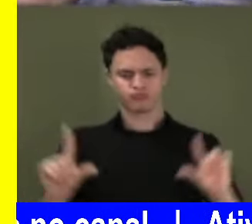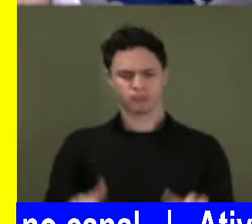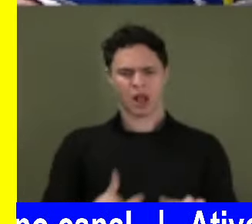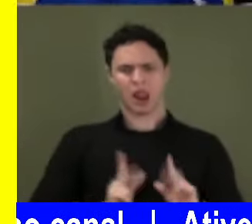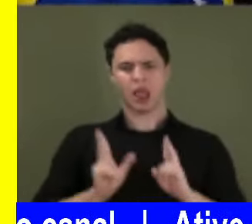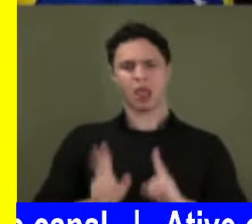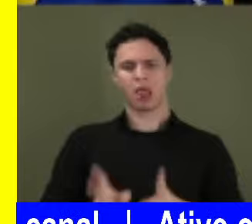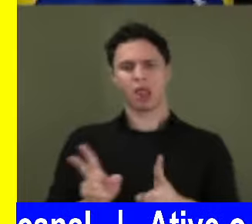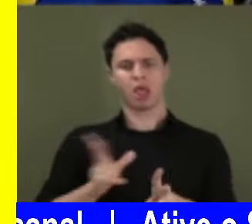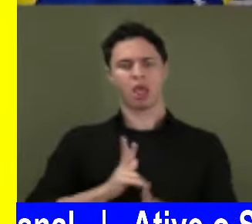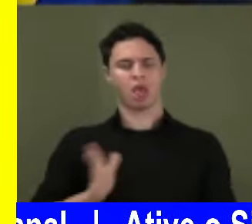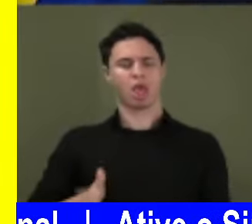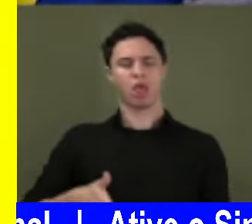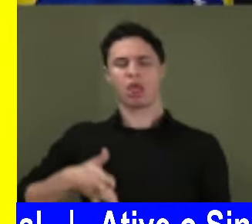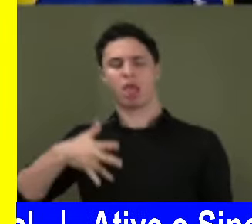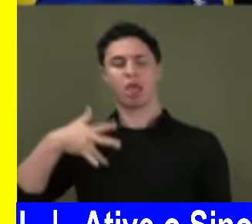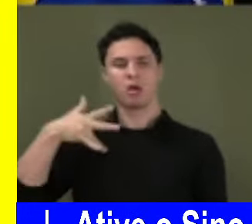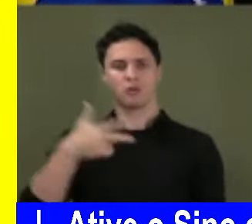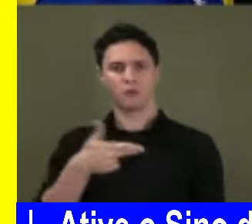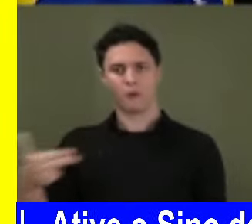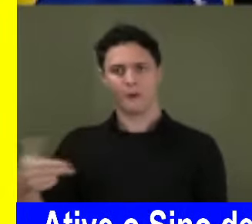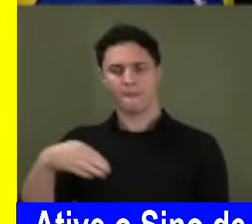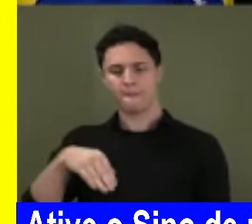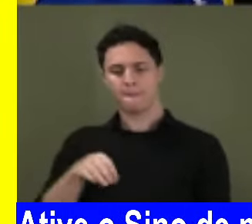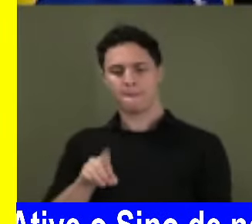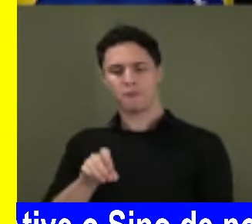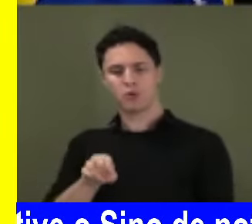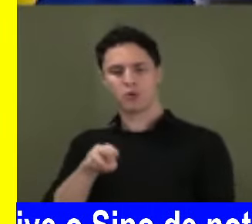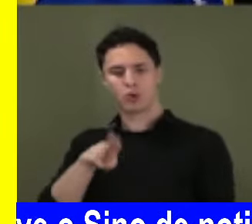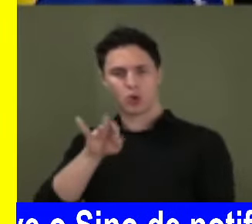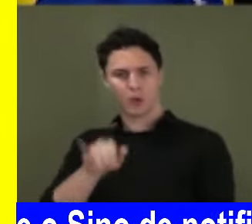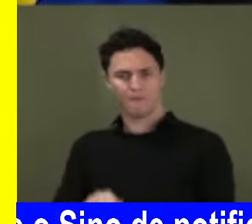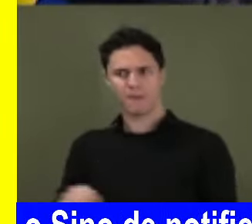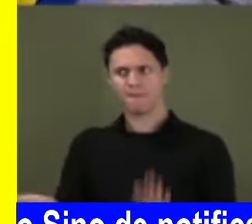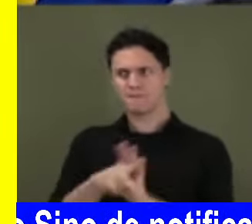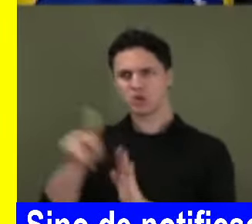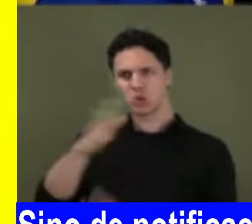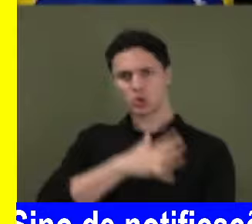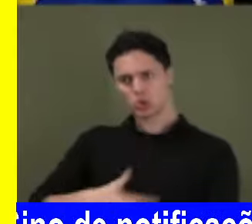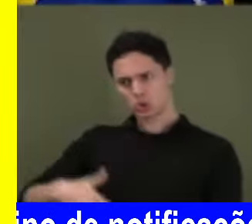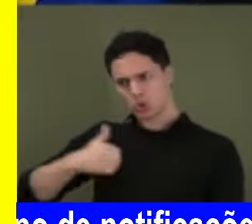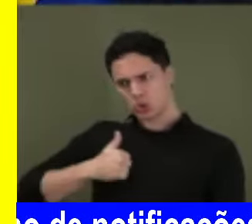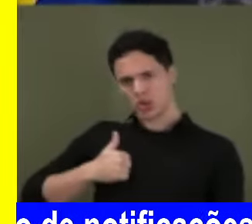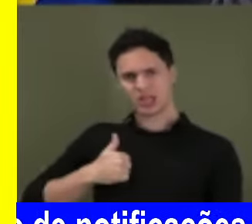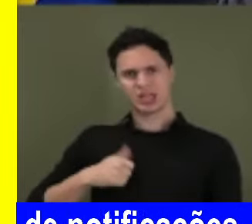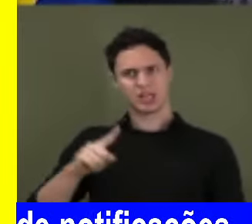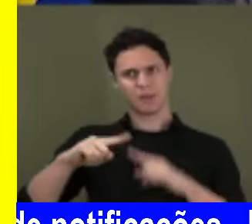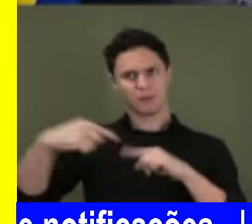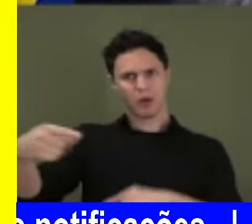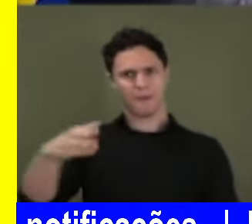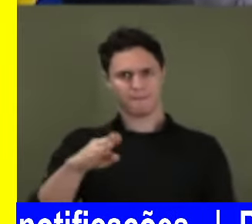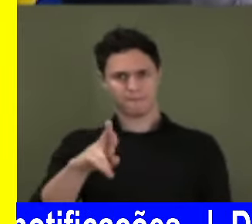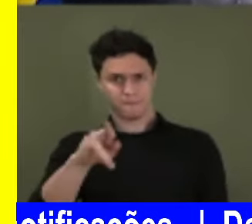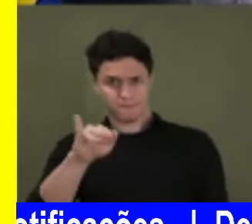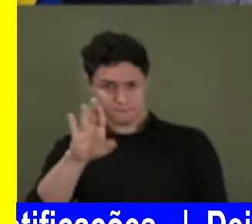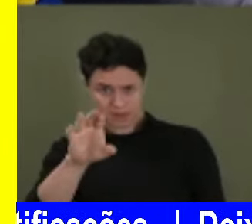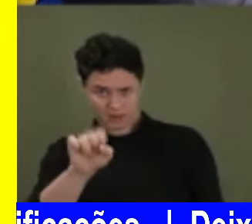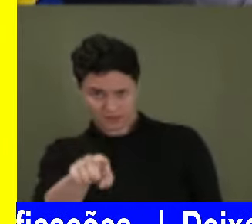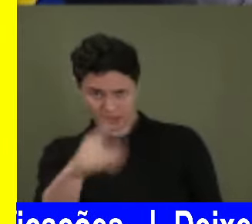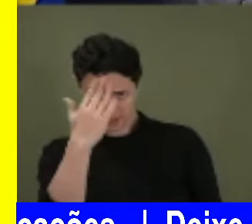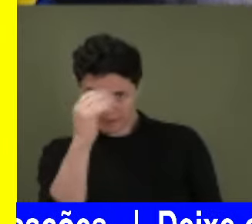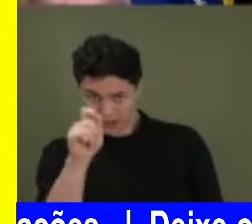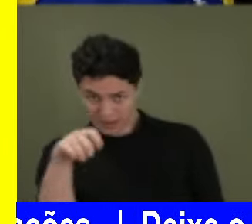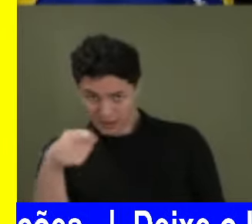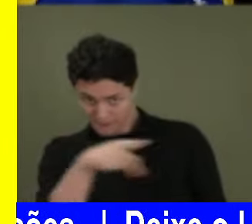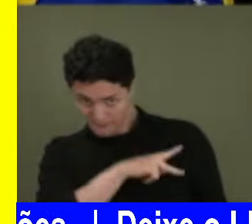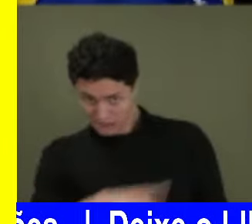mordomias de vocês? Mantendo o evento de Janja Palusa? Mantendo o evento agora do BRICS? Você sabe quem que é o presidente do BRICS, né,